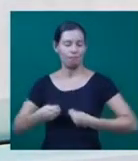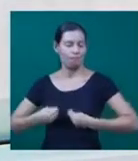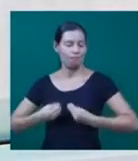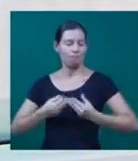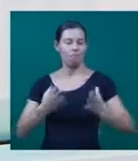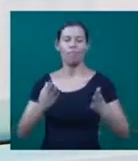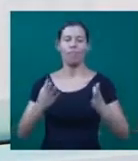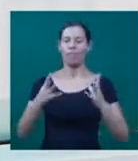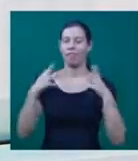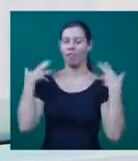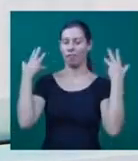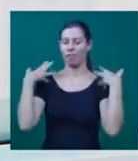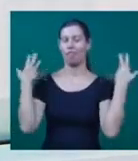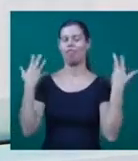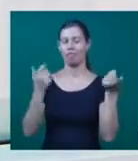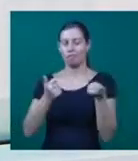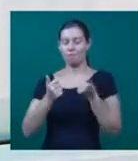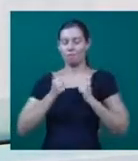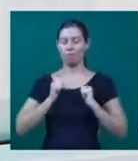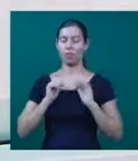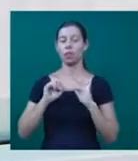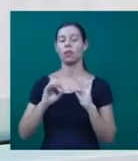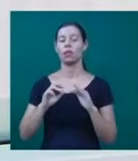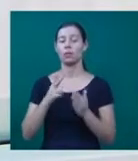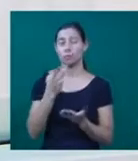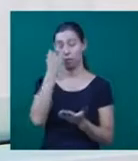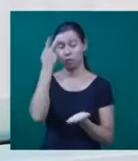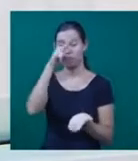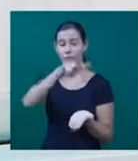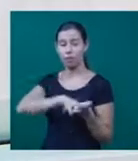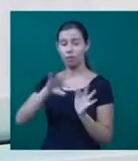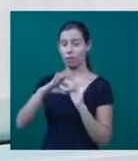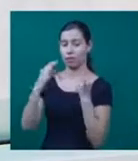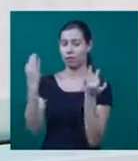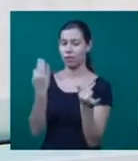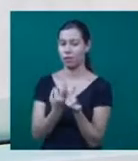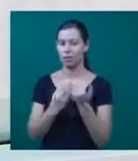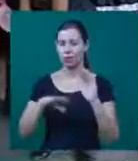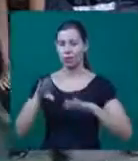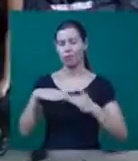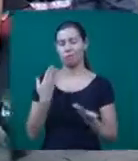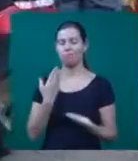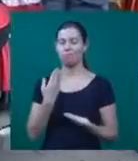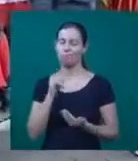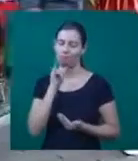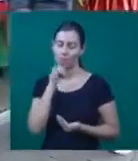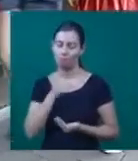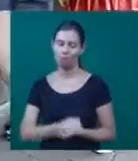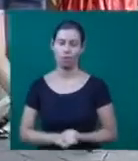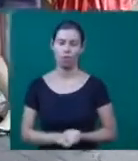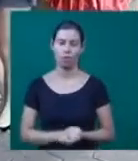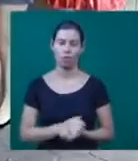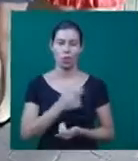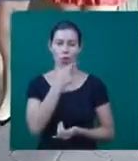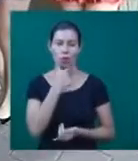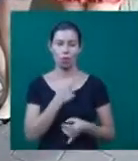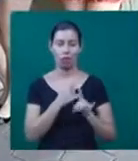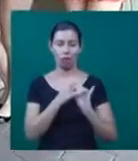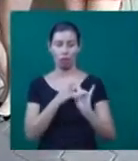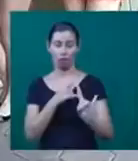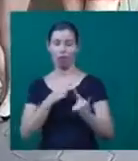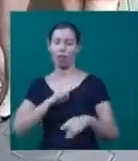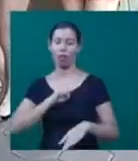pacientes, mas também às famílias de quem, muitas vezes, está quase perdendo a esperança. Homem-Aranha, Supergirl,